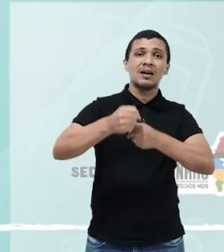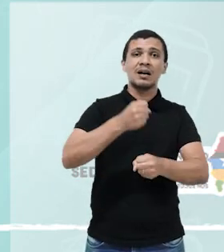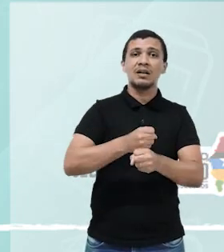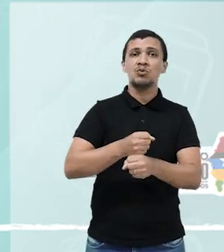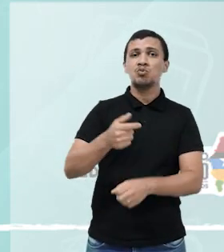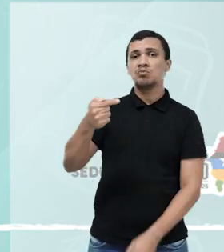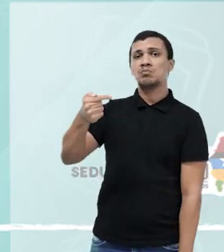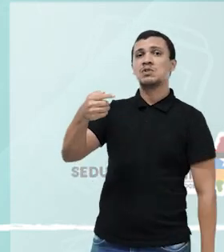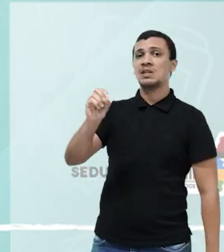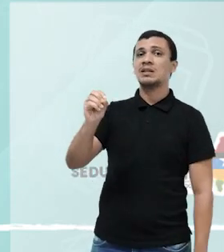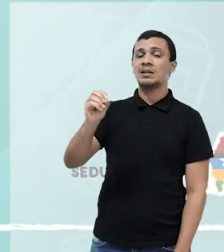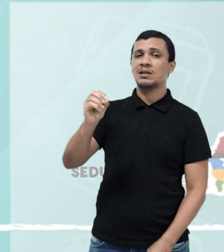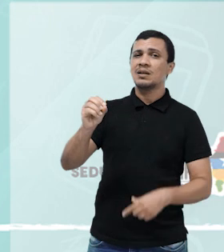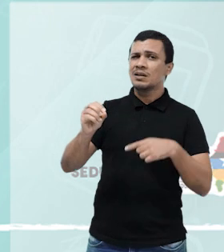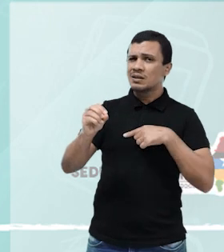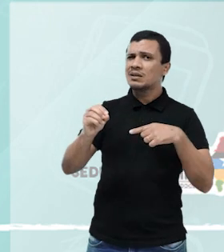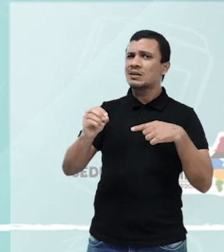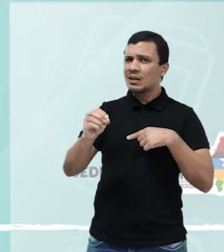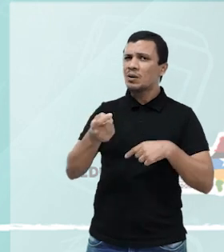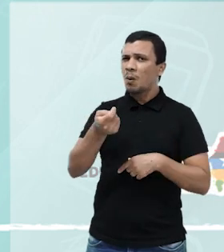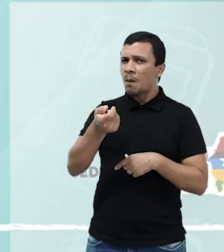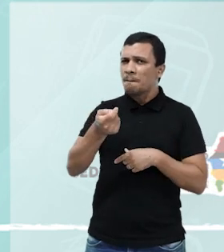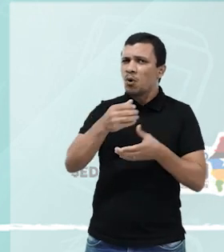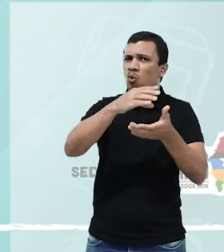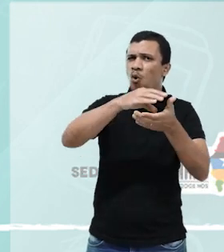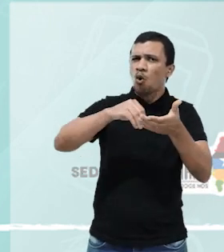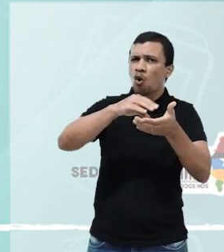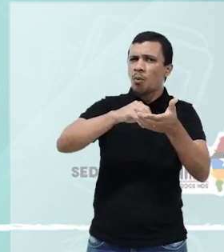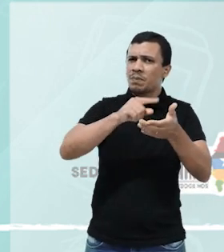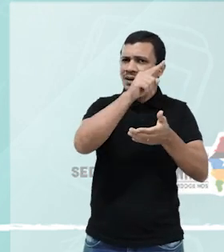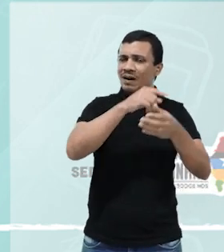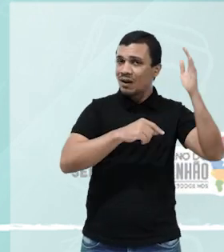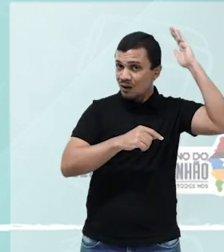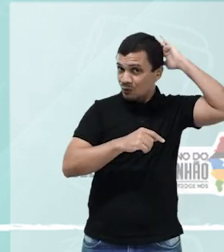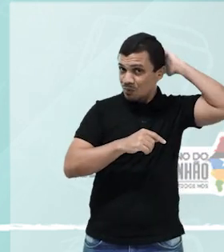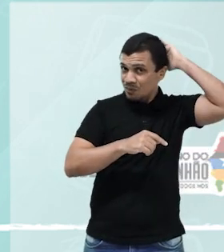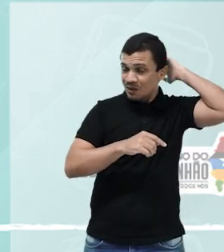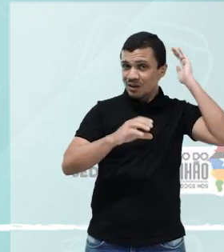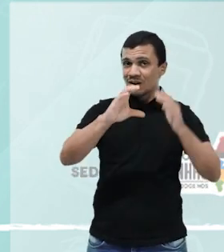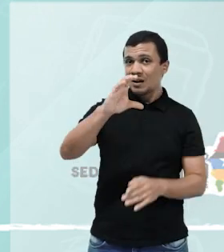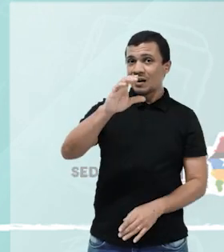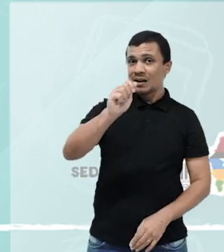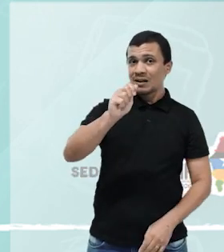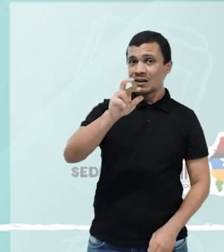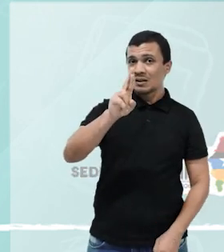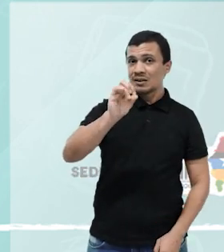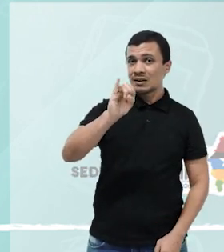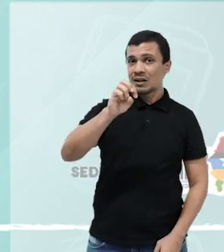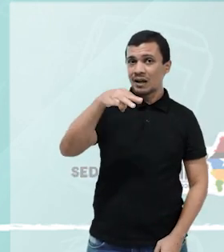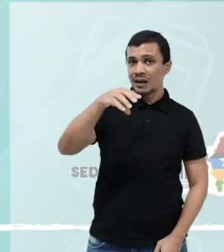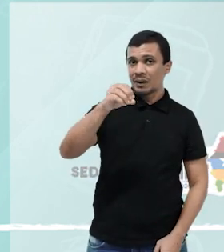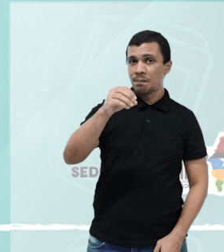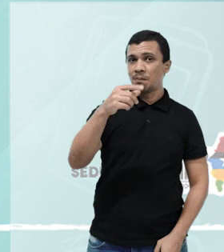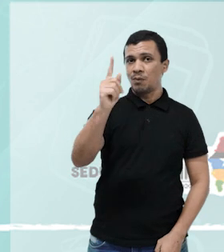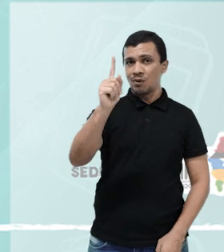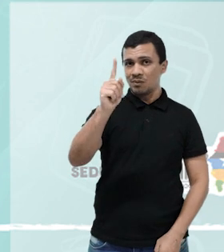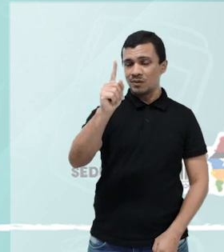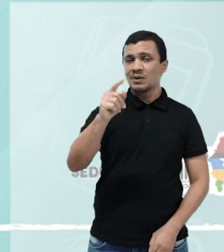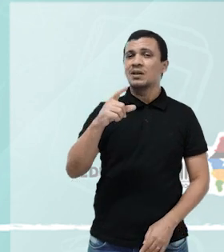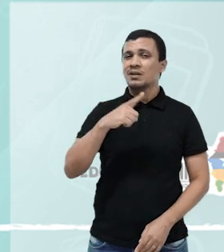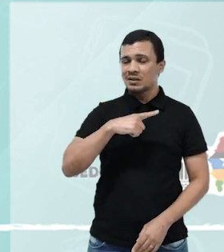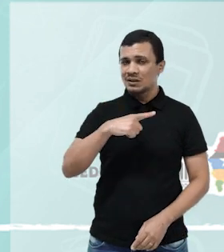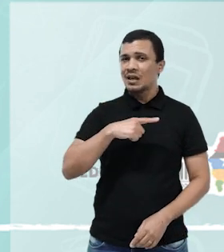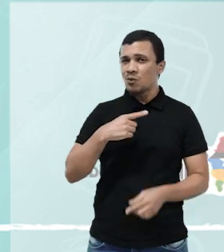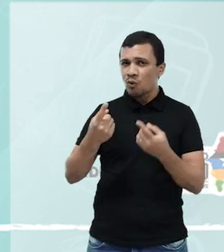quê de carimbó, que é do Pará, e tem uma mistura de sensualidade, movimentação, e uma música bem típica. O